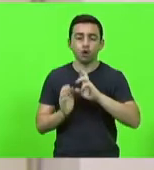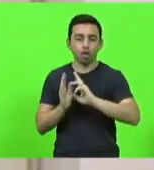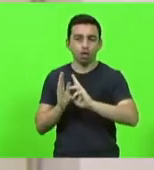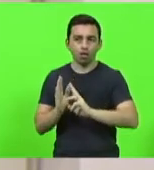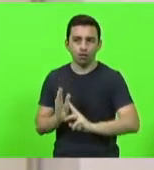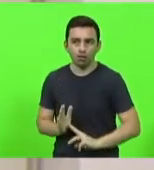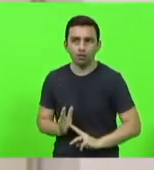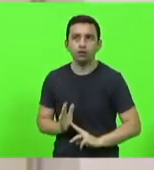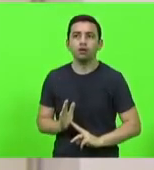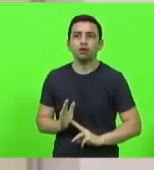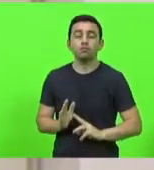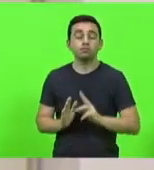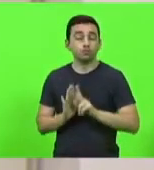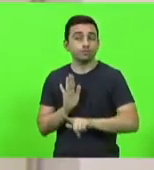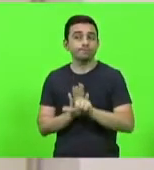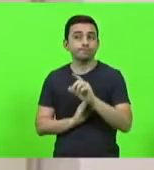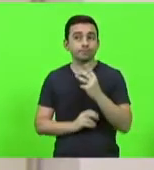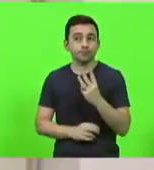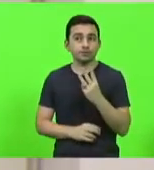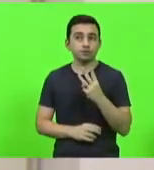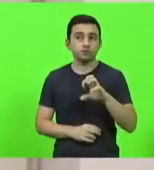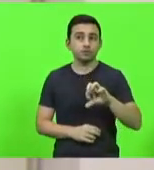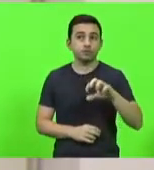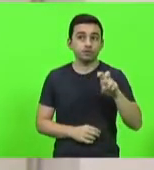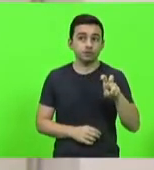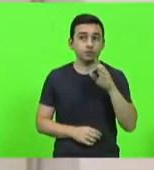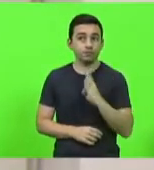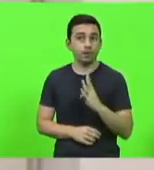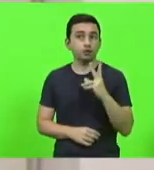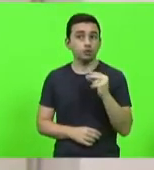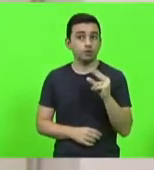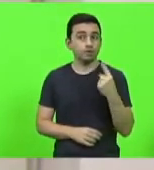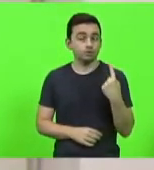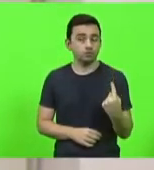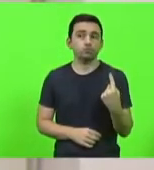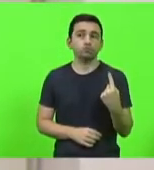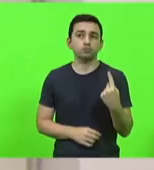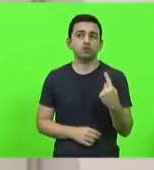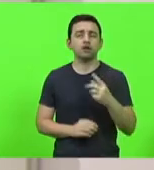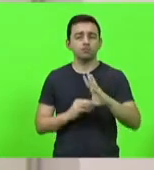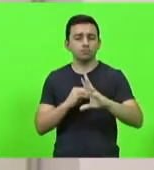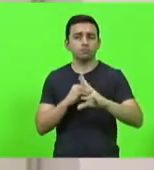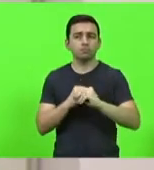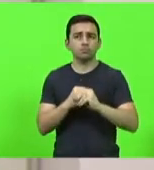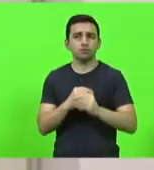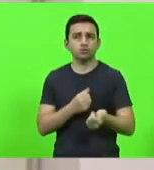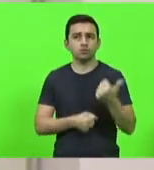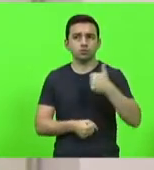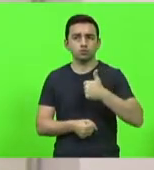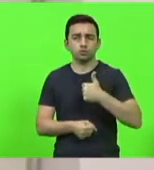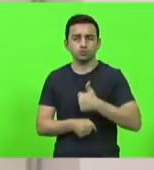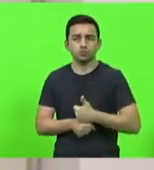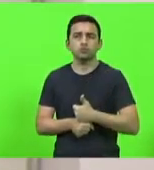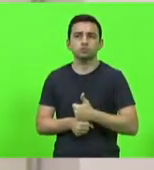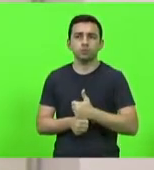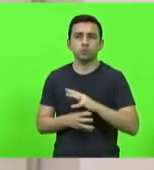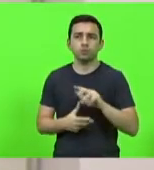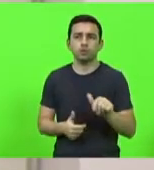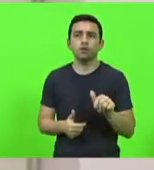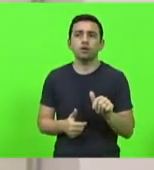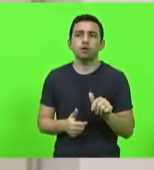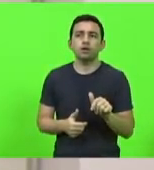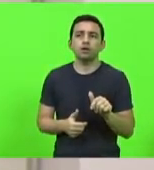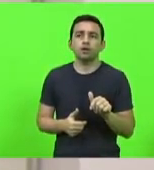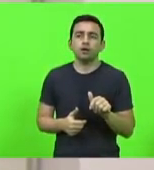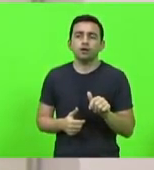o projeto de lei número 395 barra 2021, com emenda substitutiva global, obtendo a seguinte